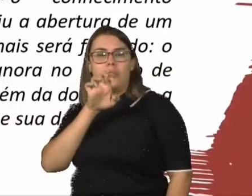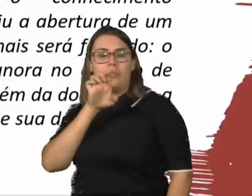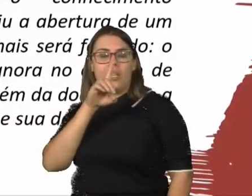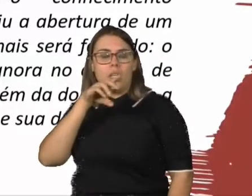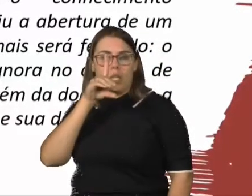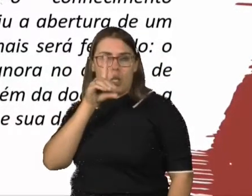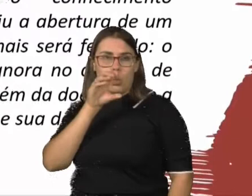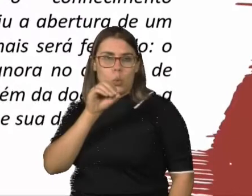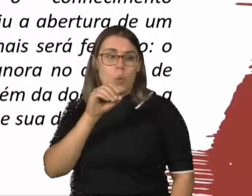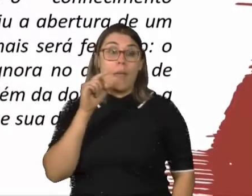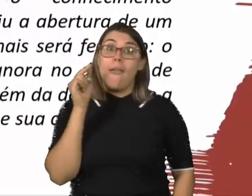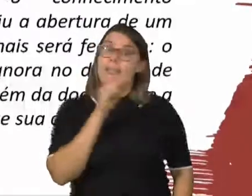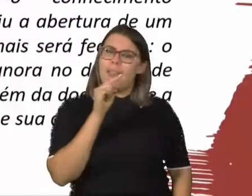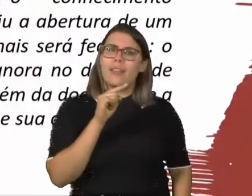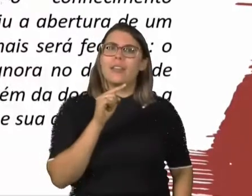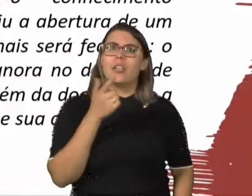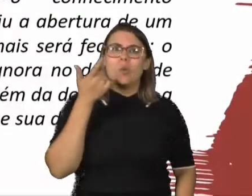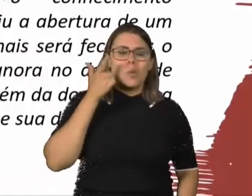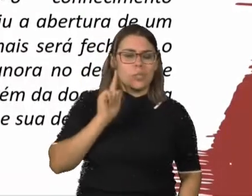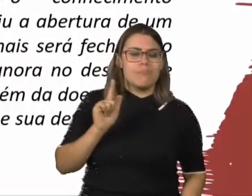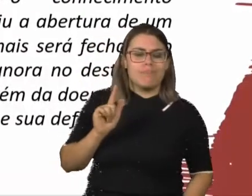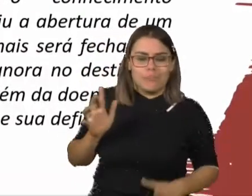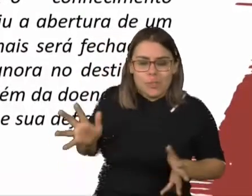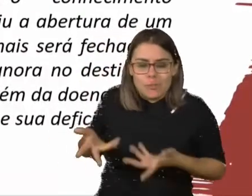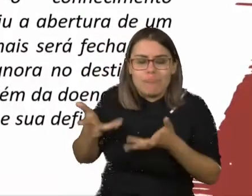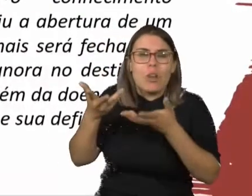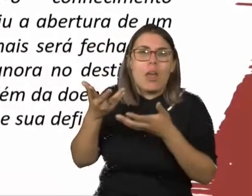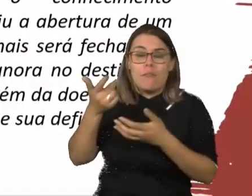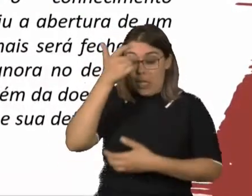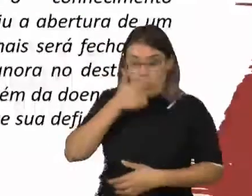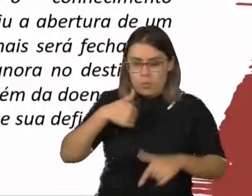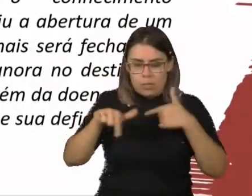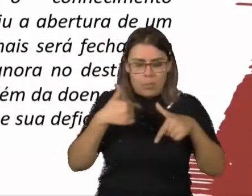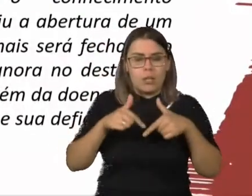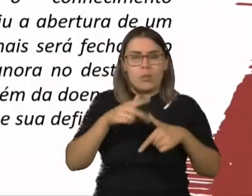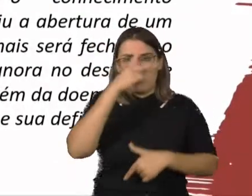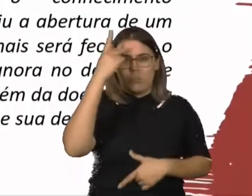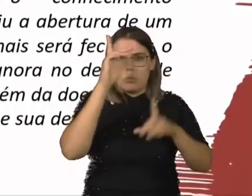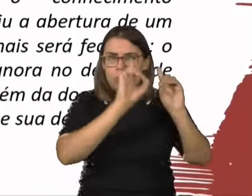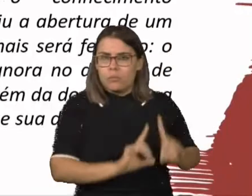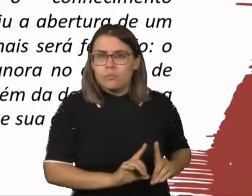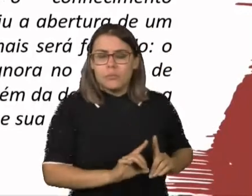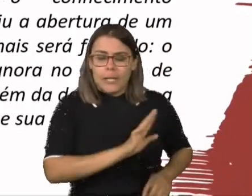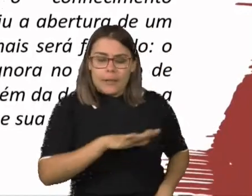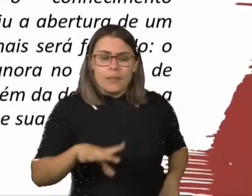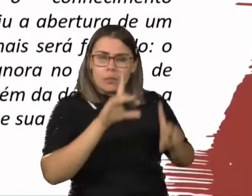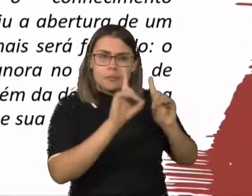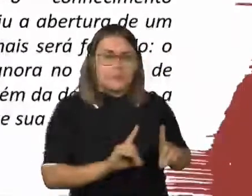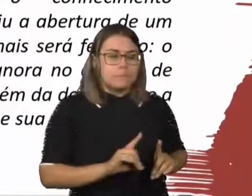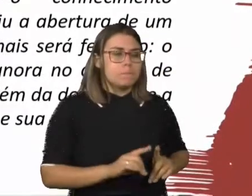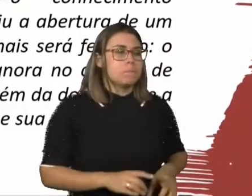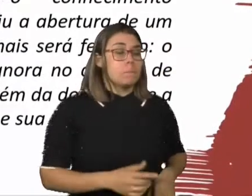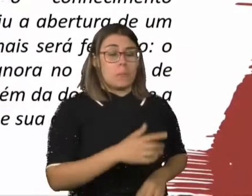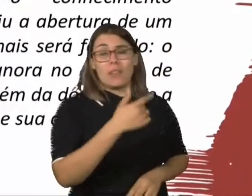deficiência, quando nem se falava ainda em inclusão. Isso há mais de 40 anos atrás. E Alfredo fala o seguinte, que atualmente, a compreensão das